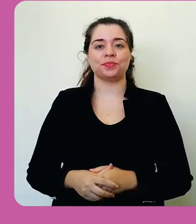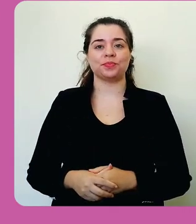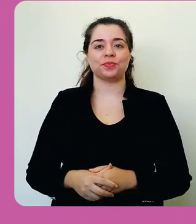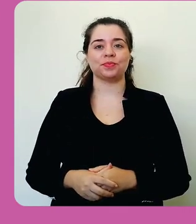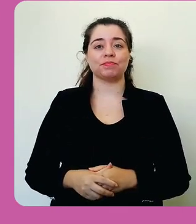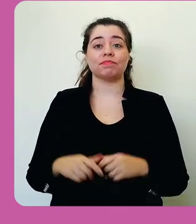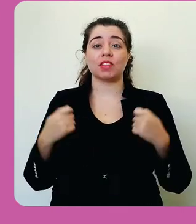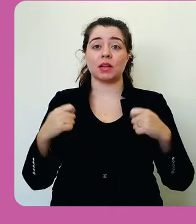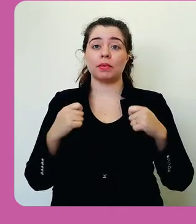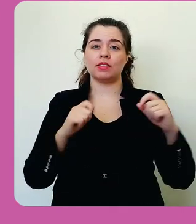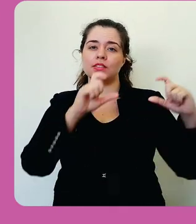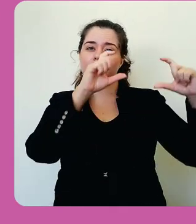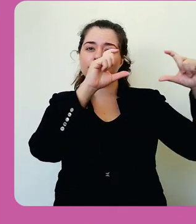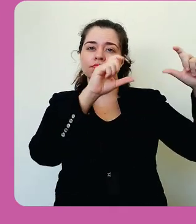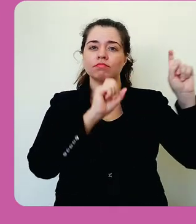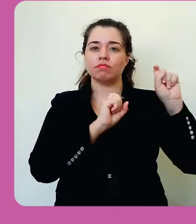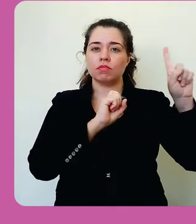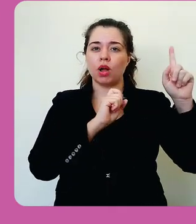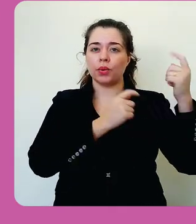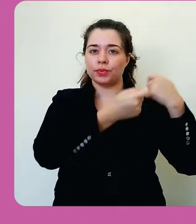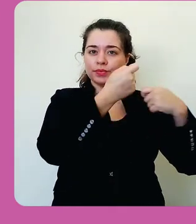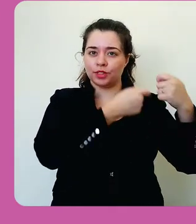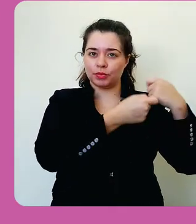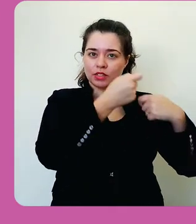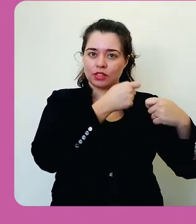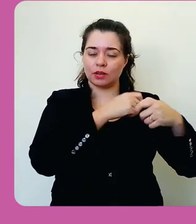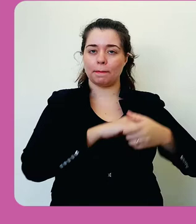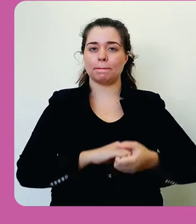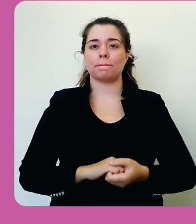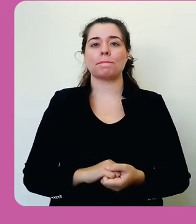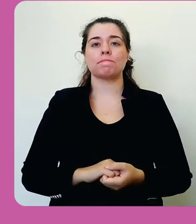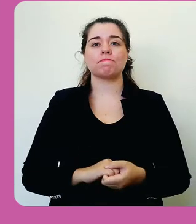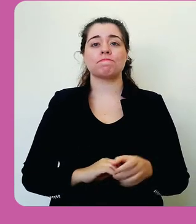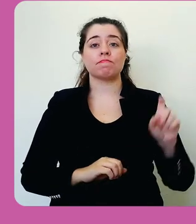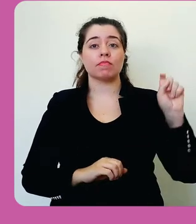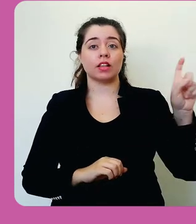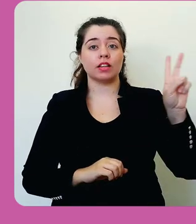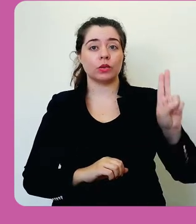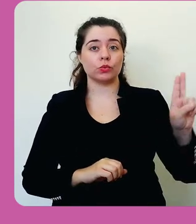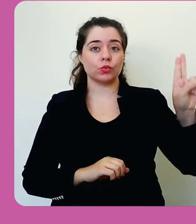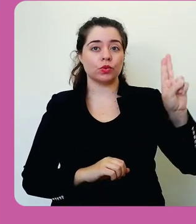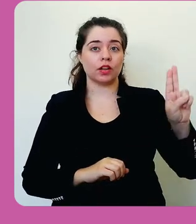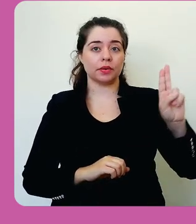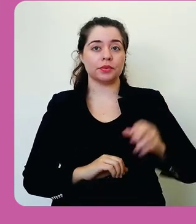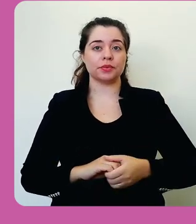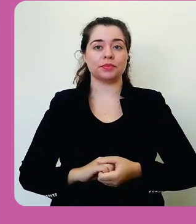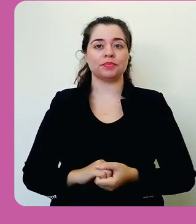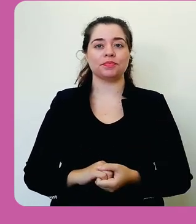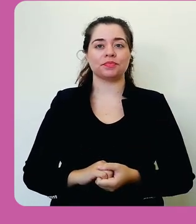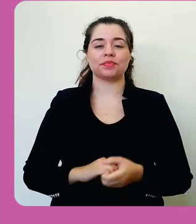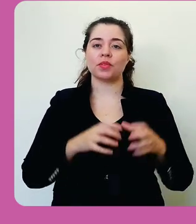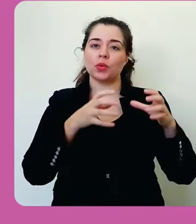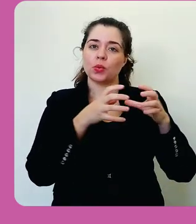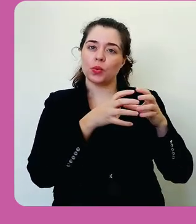Para isso, você deve ir no bloco de administração, clicar em usuários,